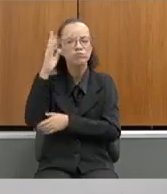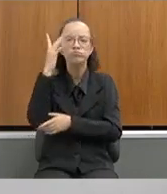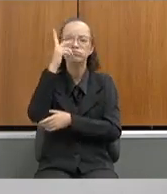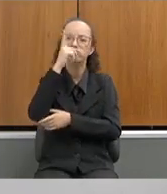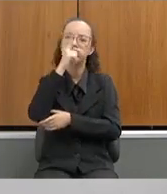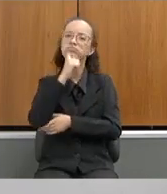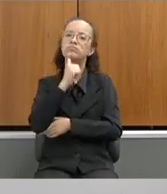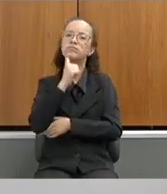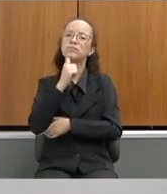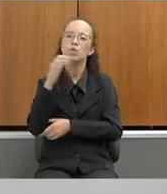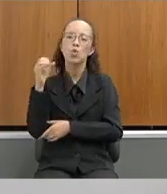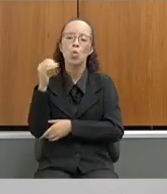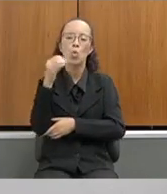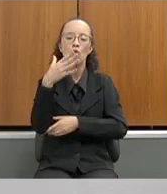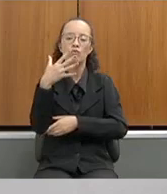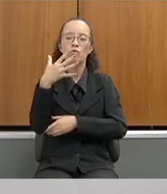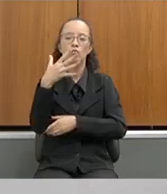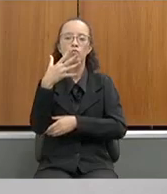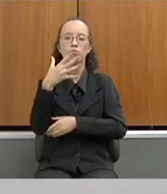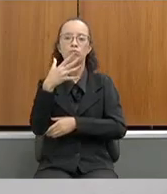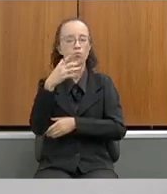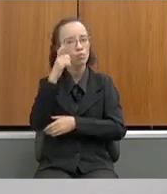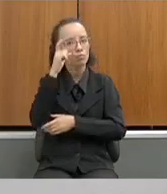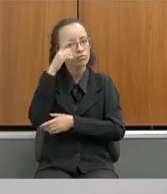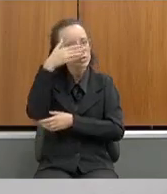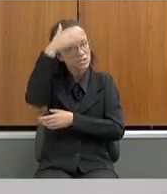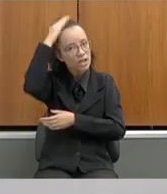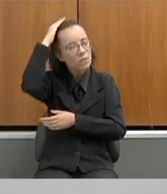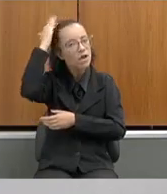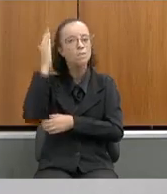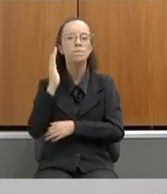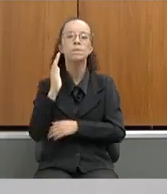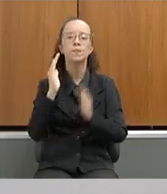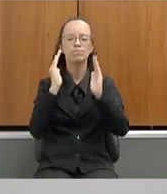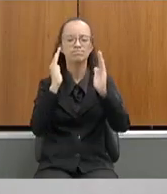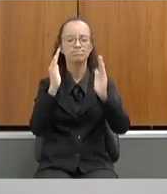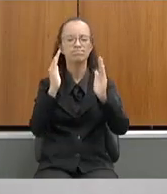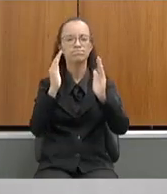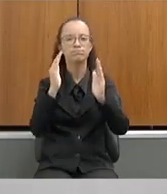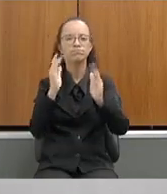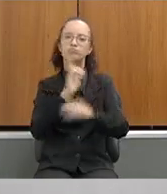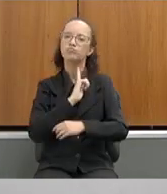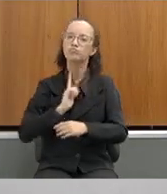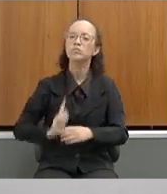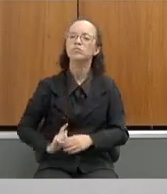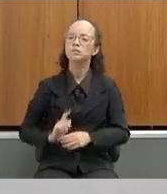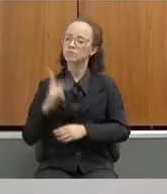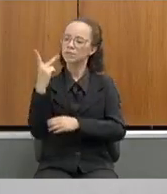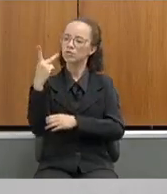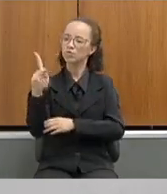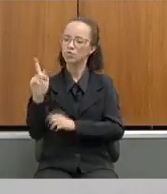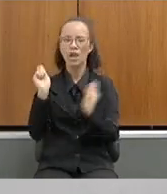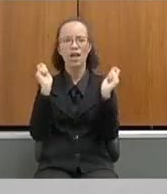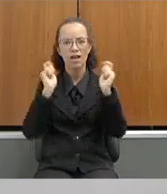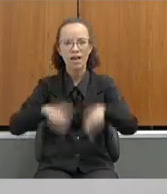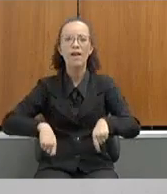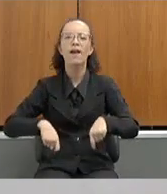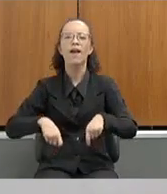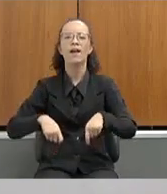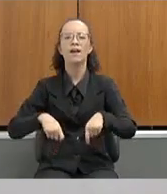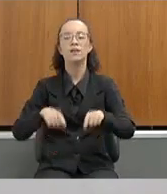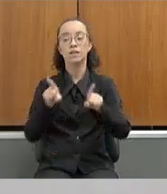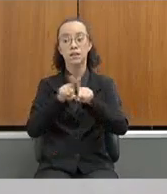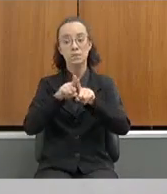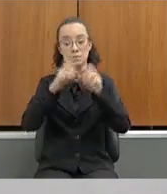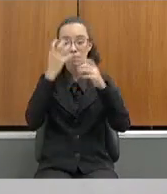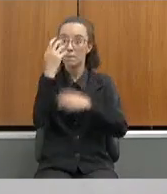novo mandato do governador Zema, através da sua dedicação, da sua competência e, principalmente, da